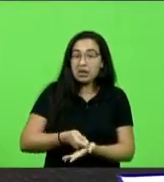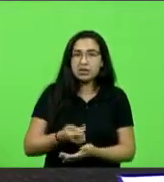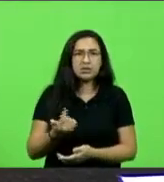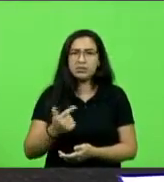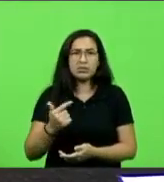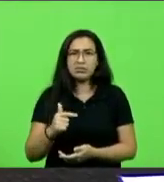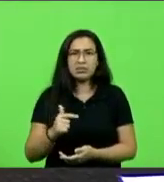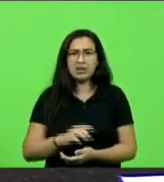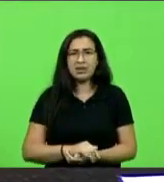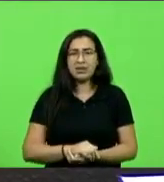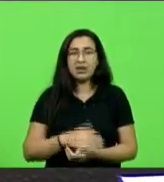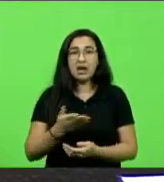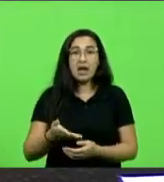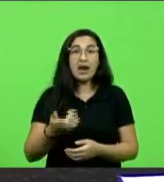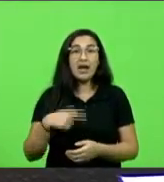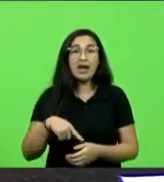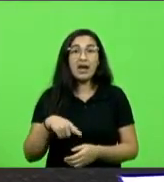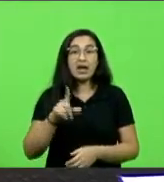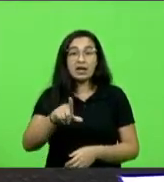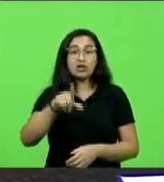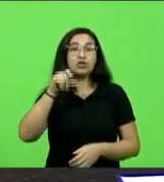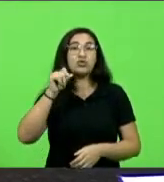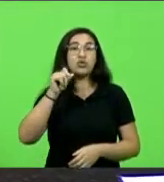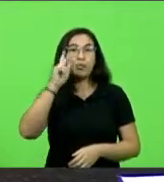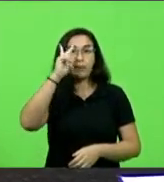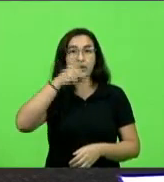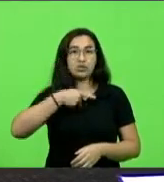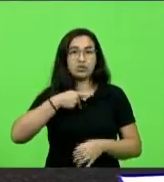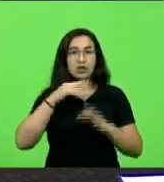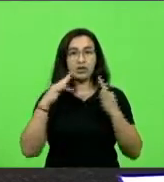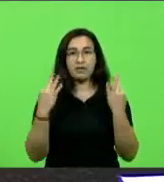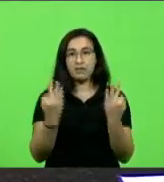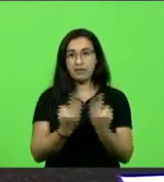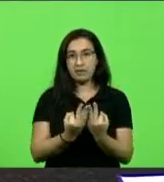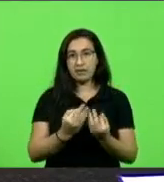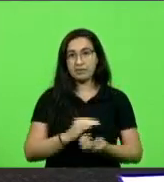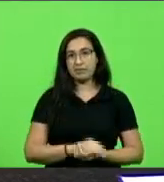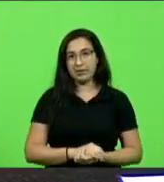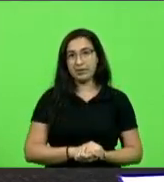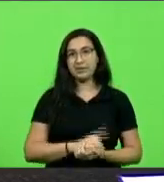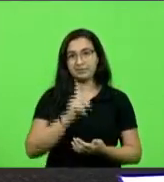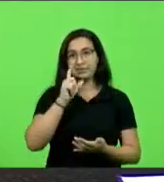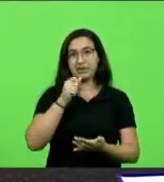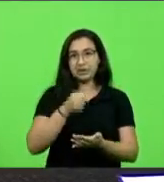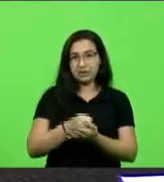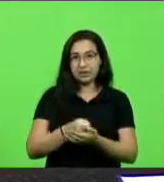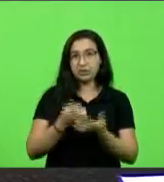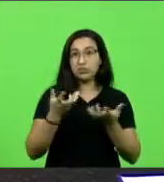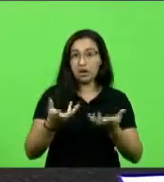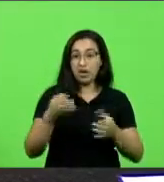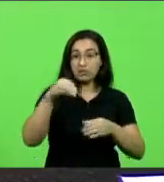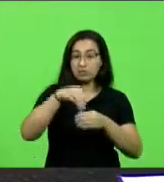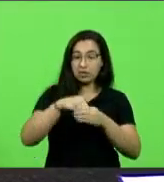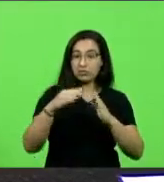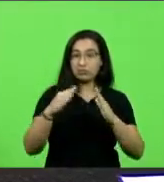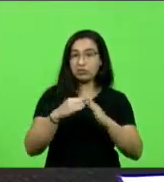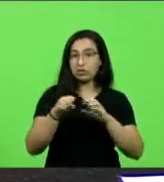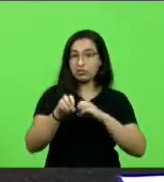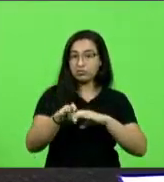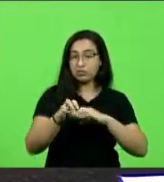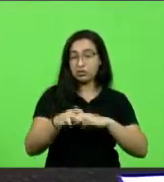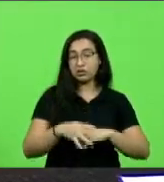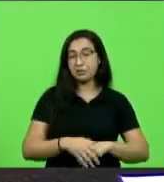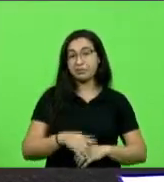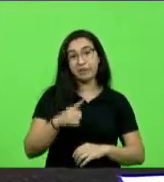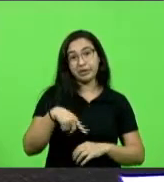educação domiciliar é uma opção familiar. É uma opção de famílias que tomaram essa decisão. E nós temos que